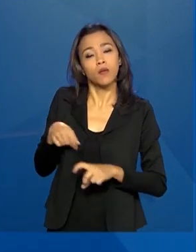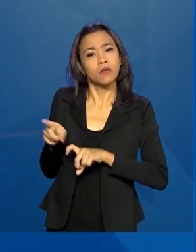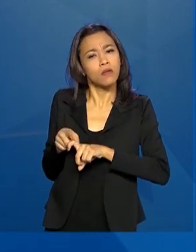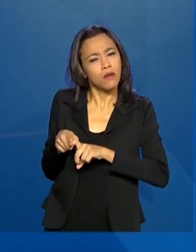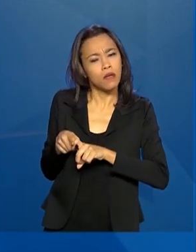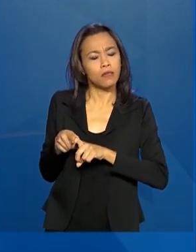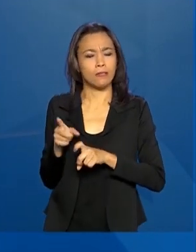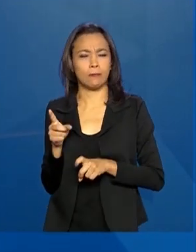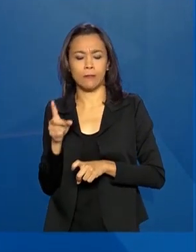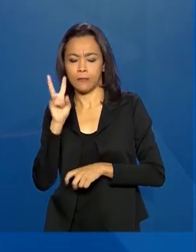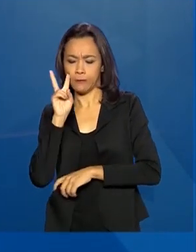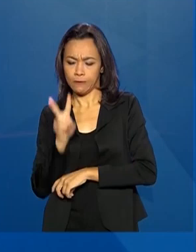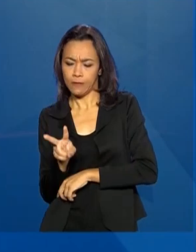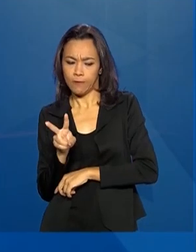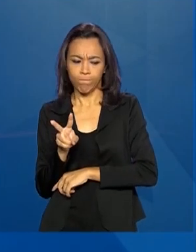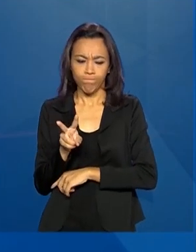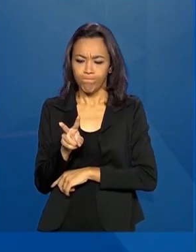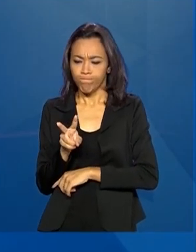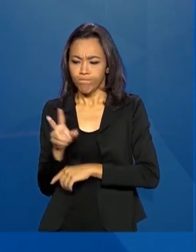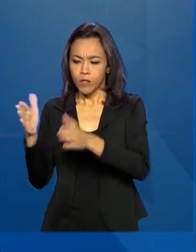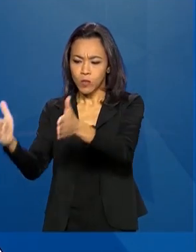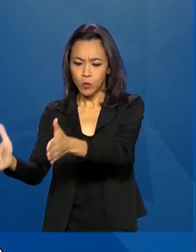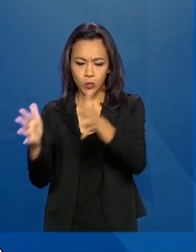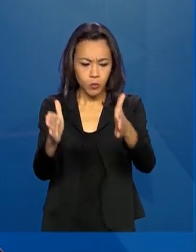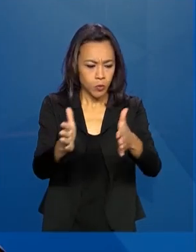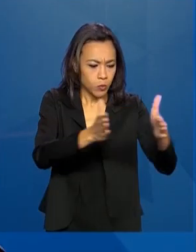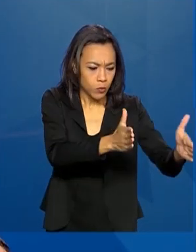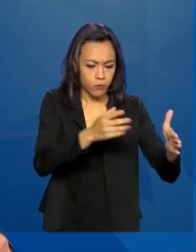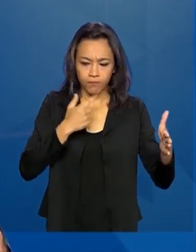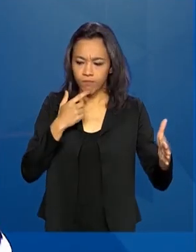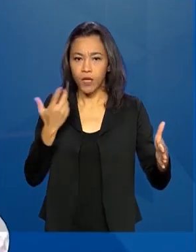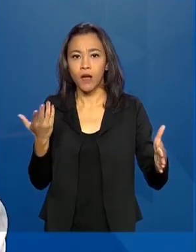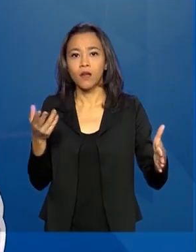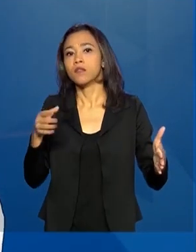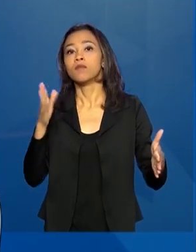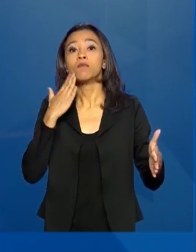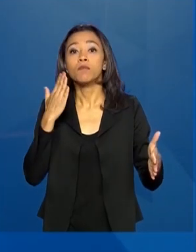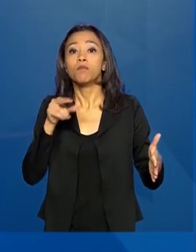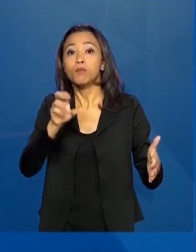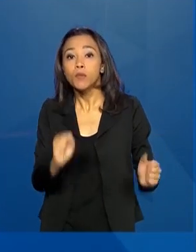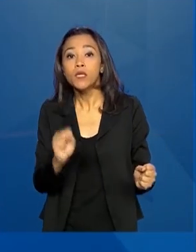opção dentro da farmacopéia pública de poder utilizá-los.